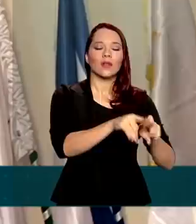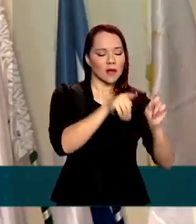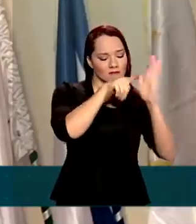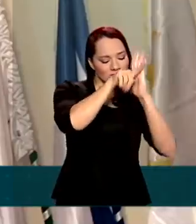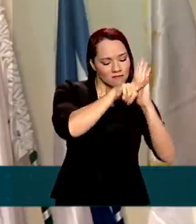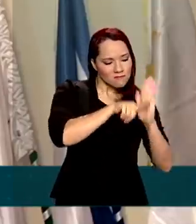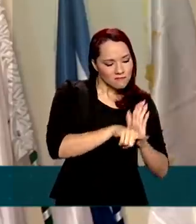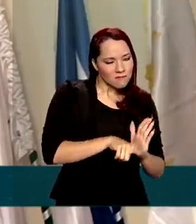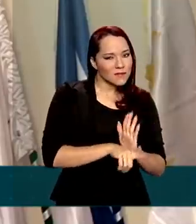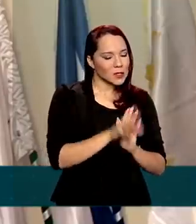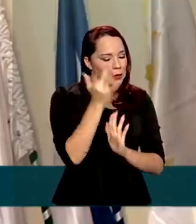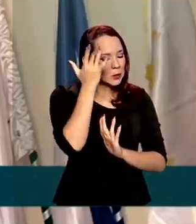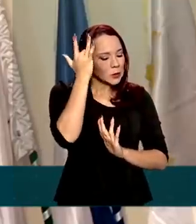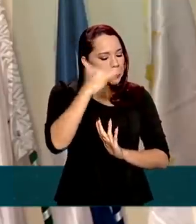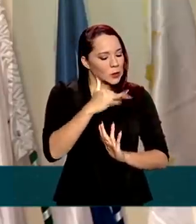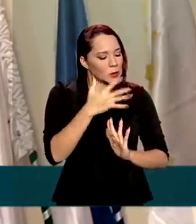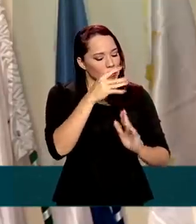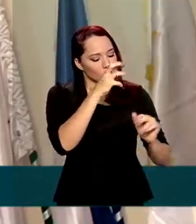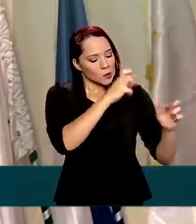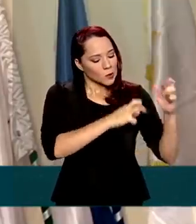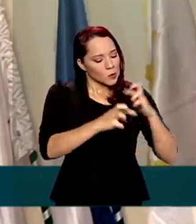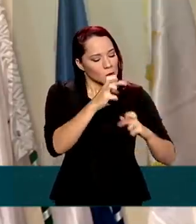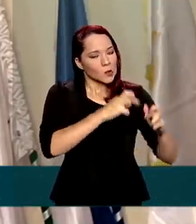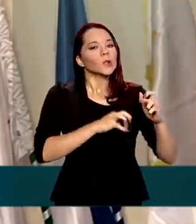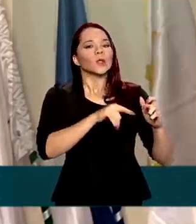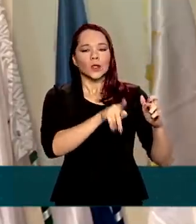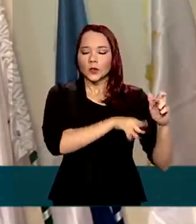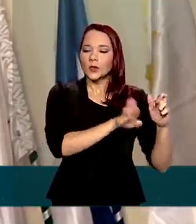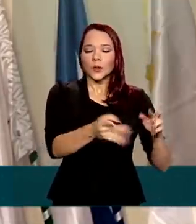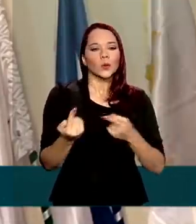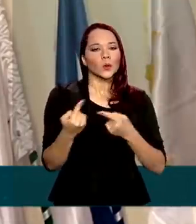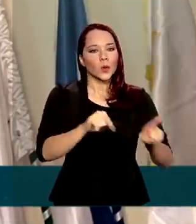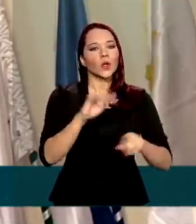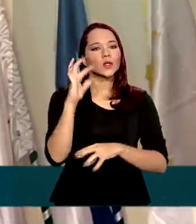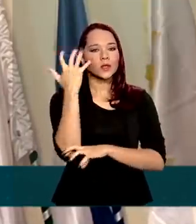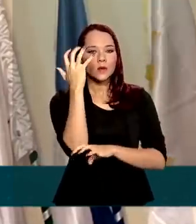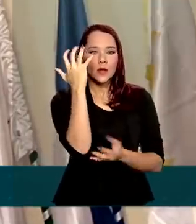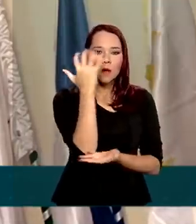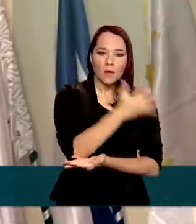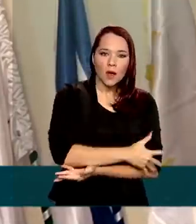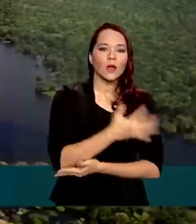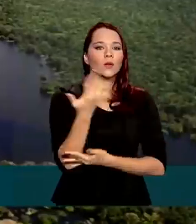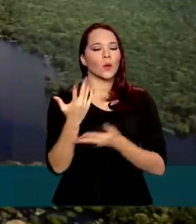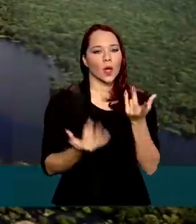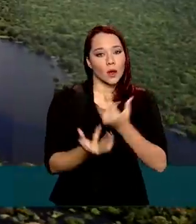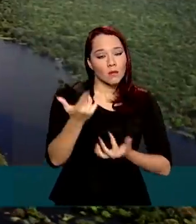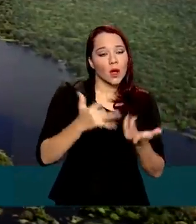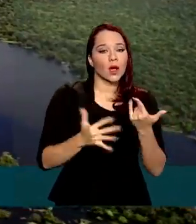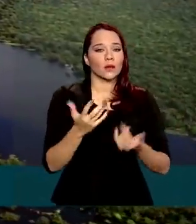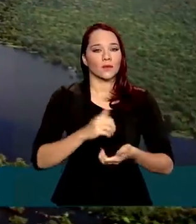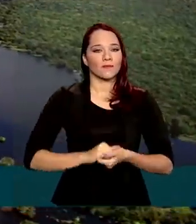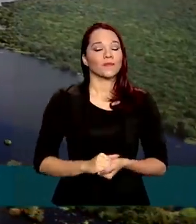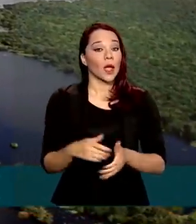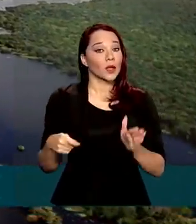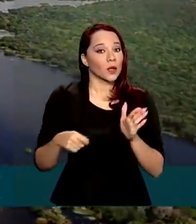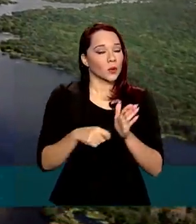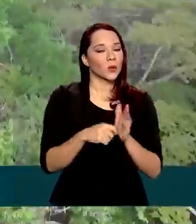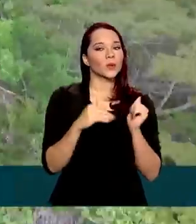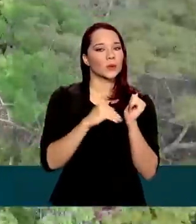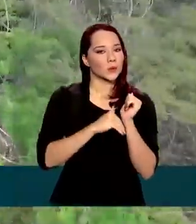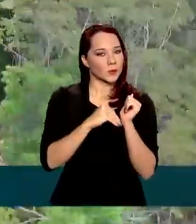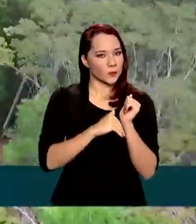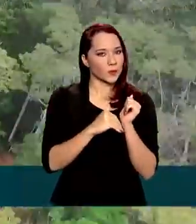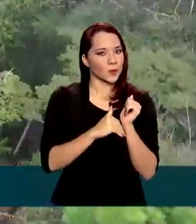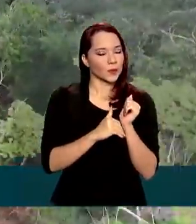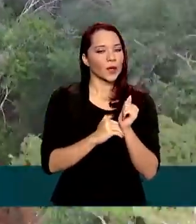análise de inteligência e as nossas equipes atuam no combate ao desmatamento, queimadas ou garimpos ilegais. As denúncias são anônimas.